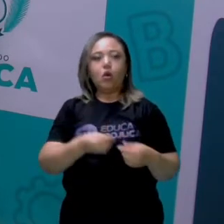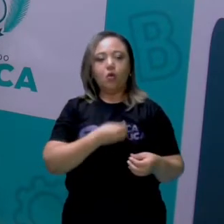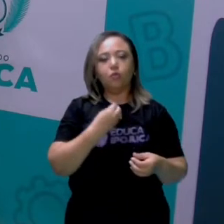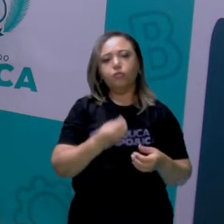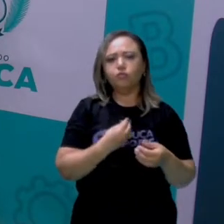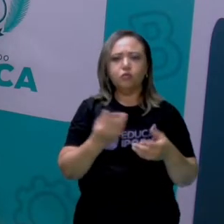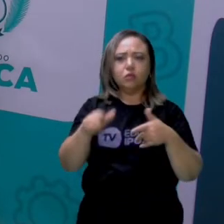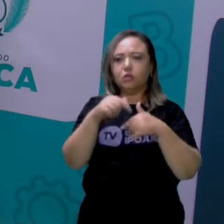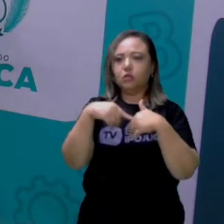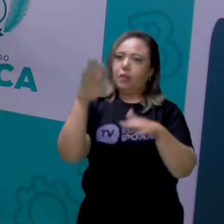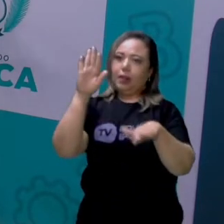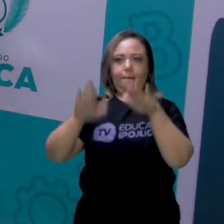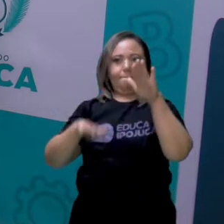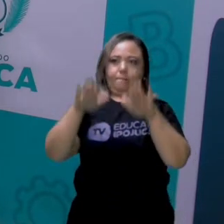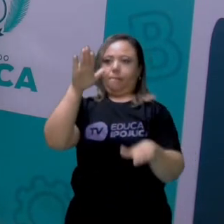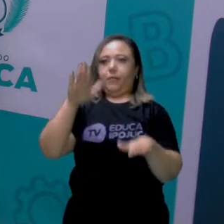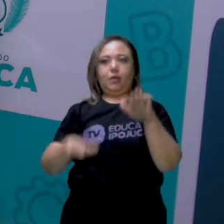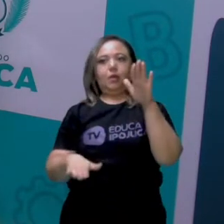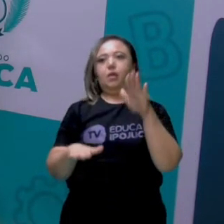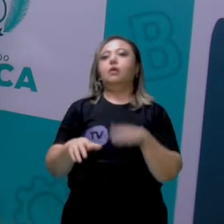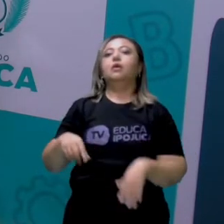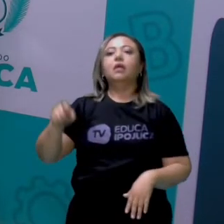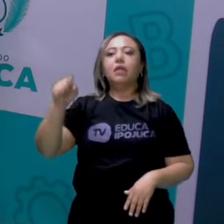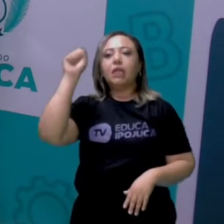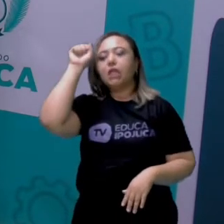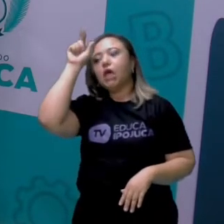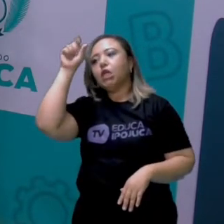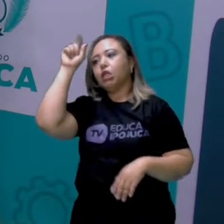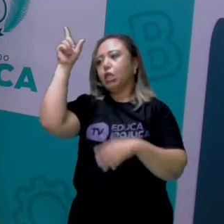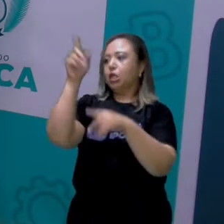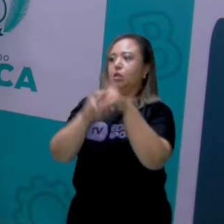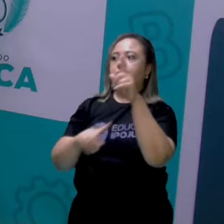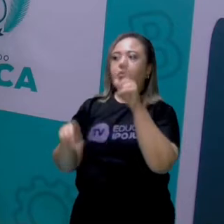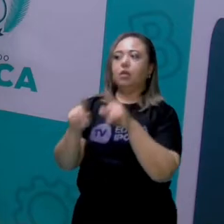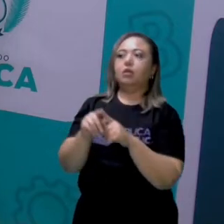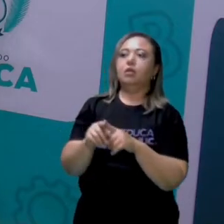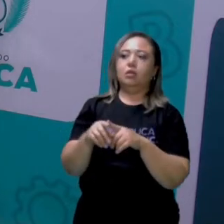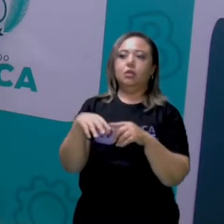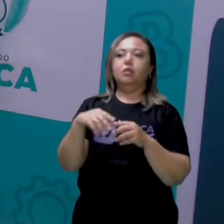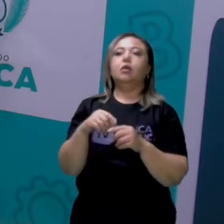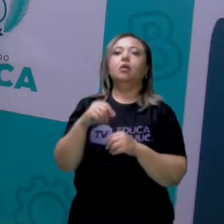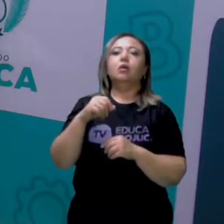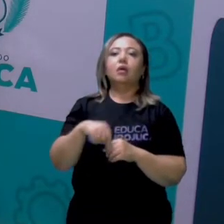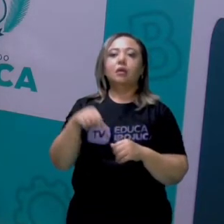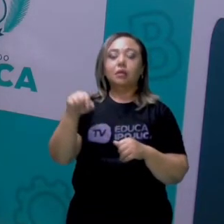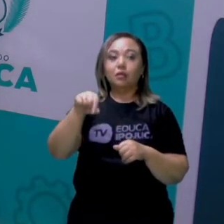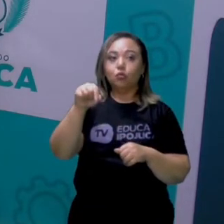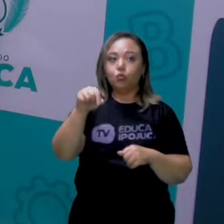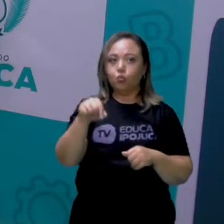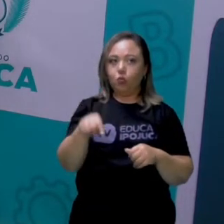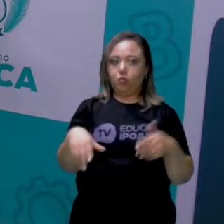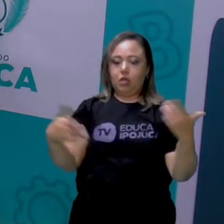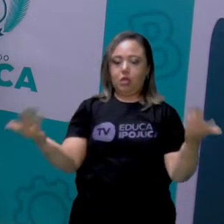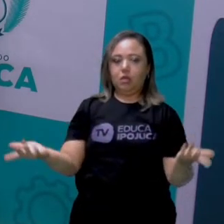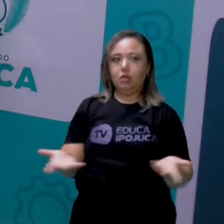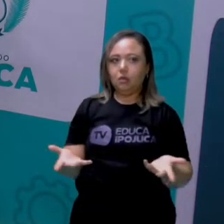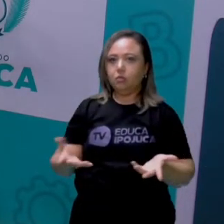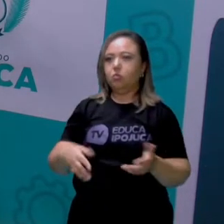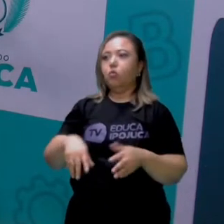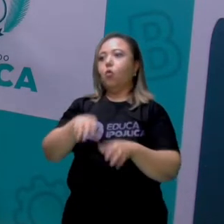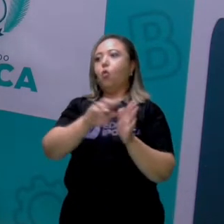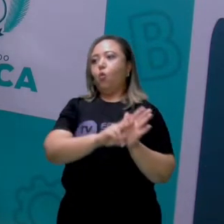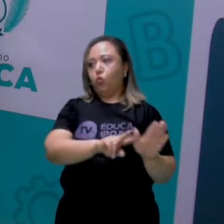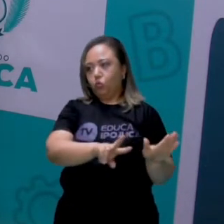concepções ideológicas que a gente está ali vivenciando naquele momento, naquele